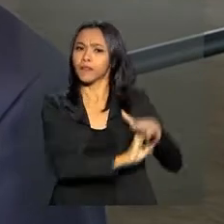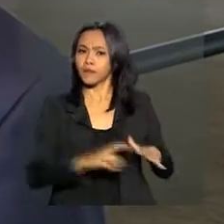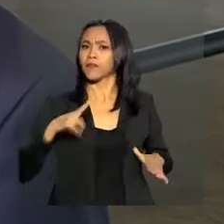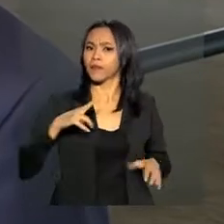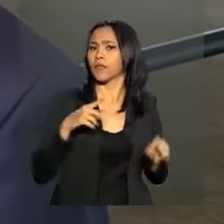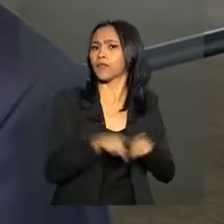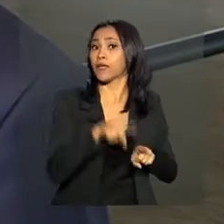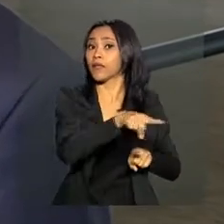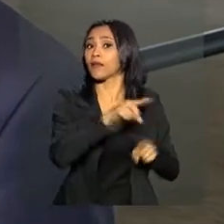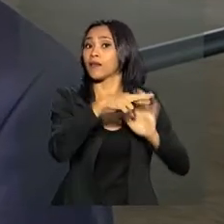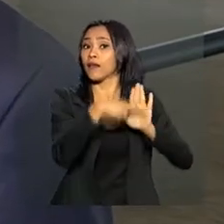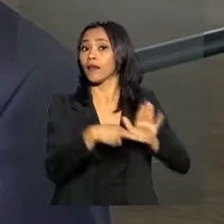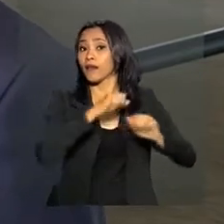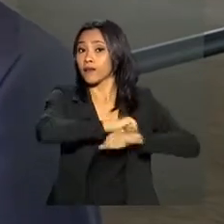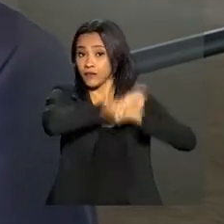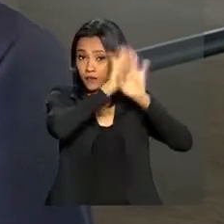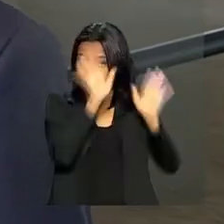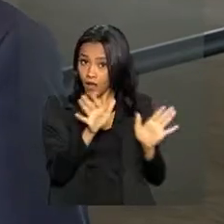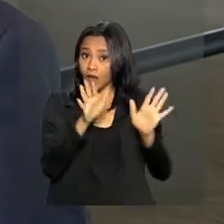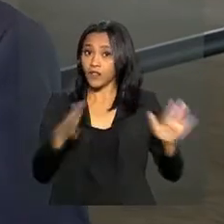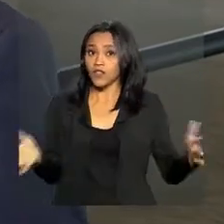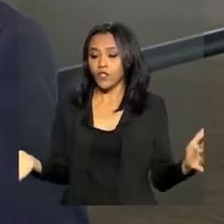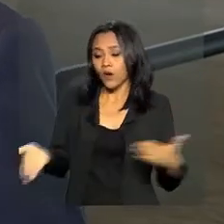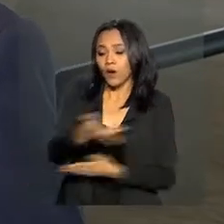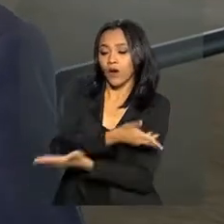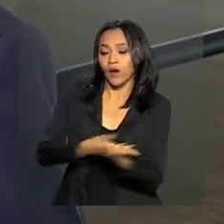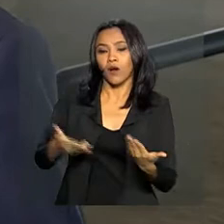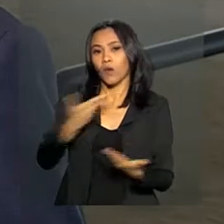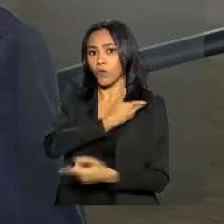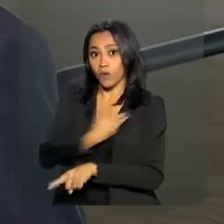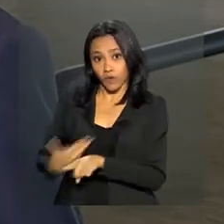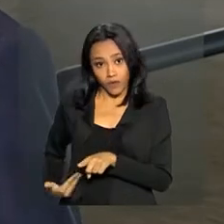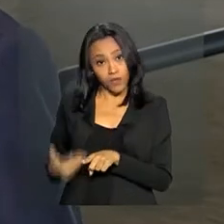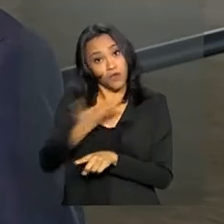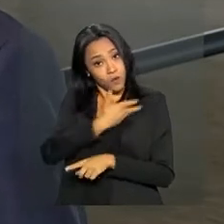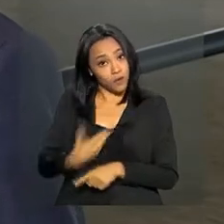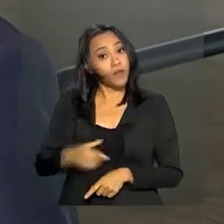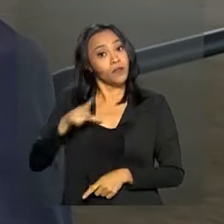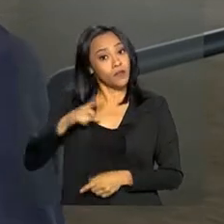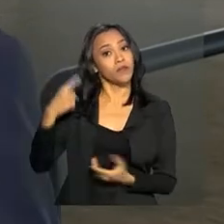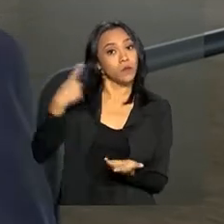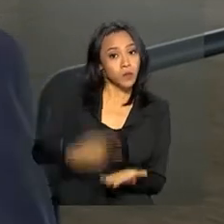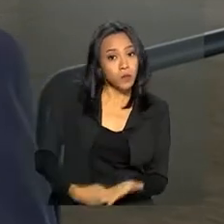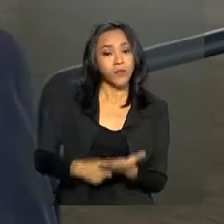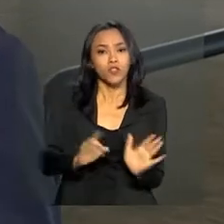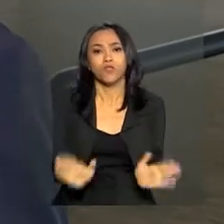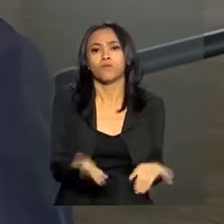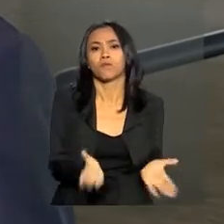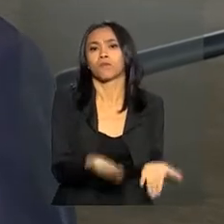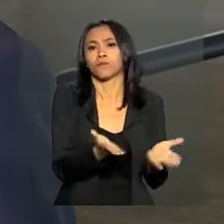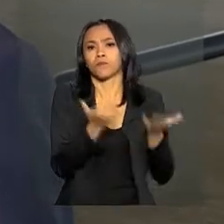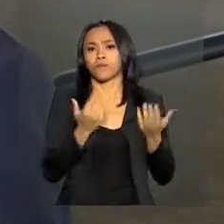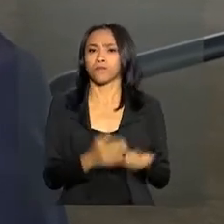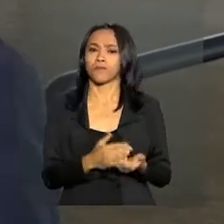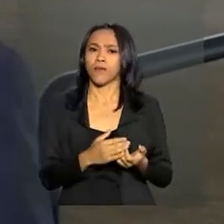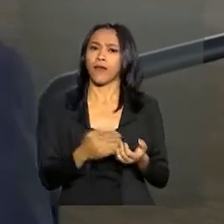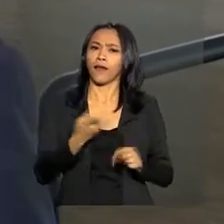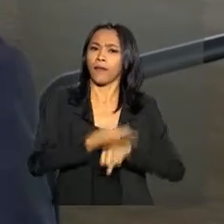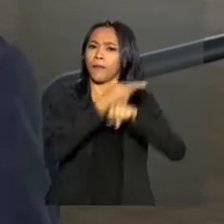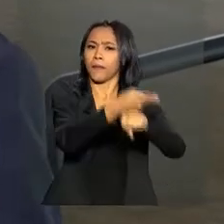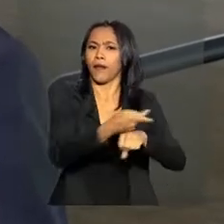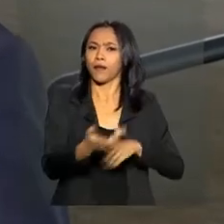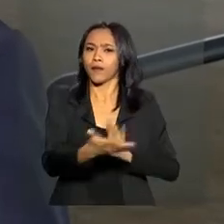que eles tenham regras claras de relacionamento com o setor público. Então, o governo tem esse papel de fomentar, induzir, premiar,